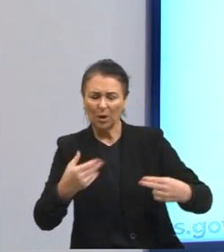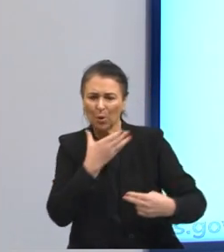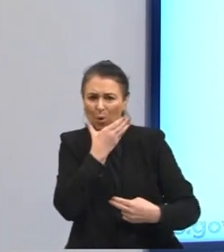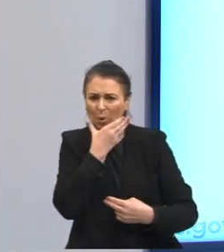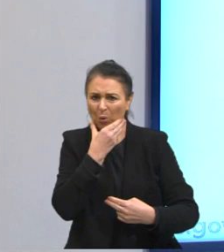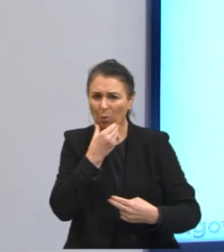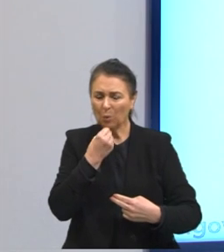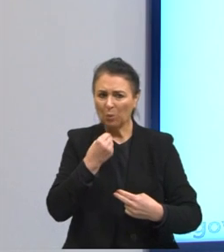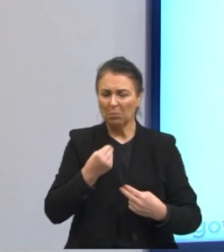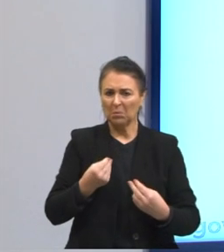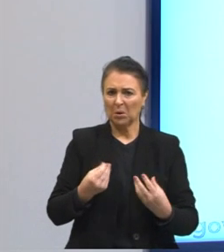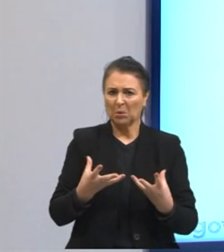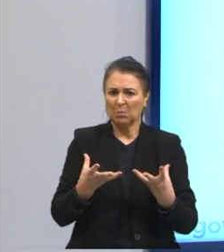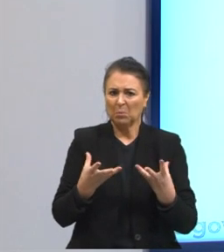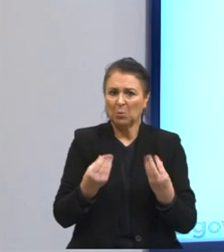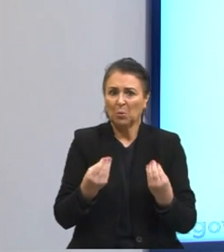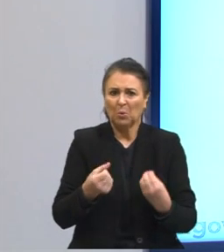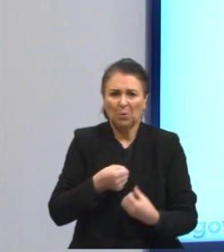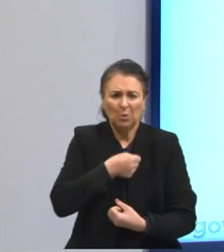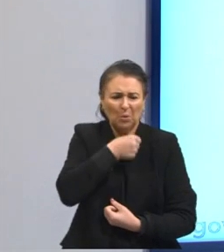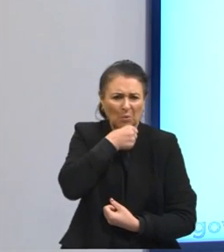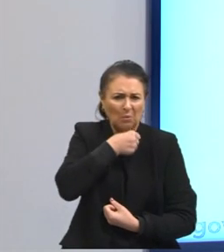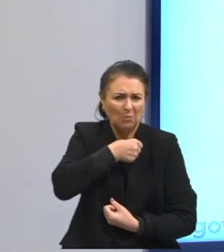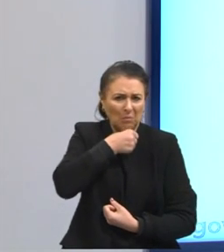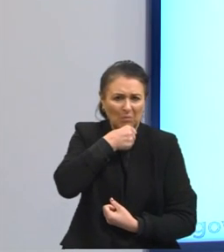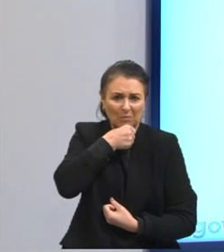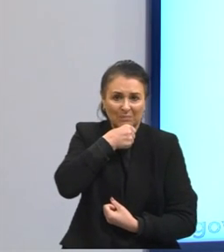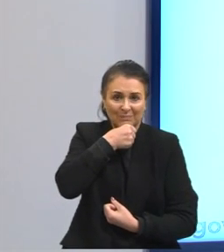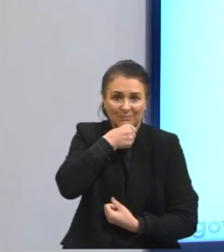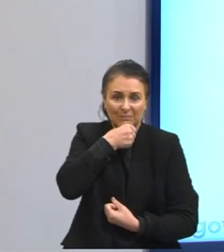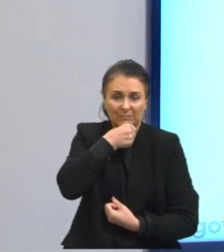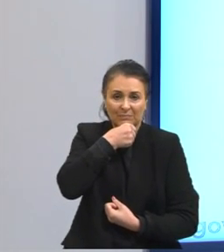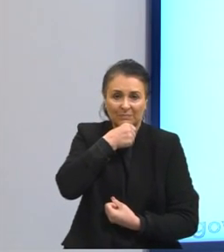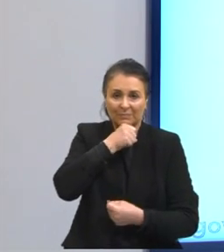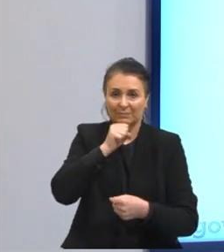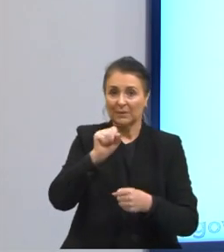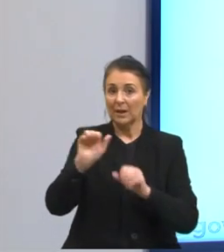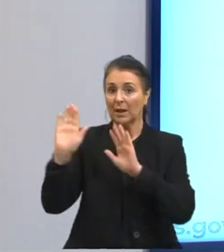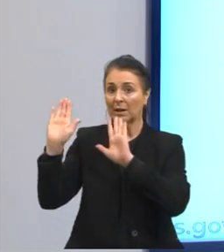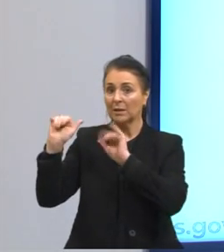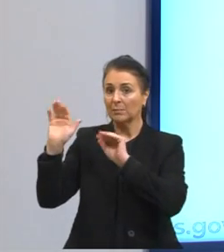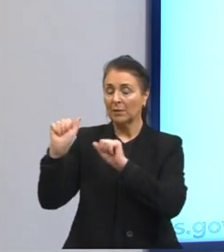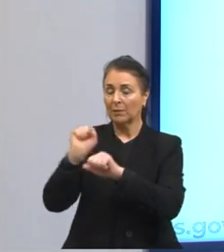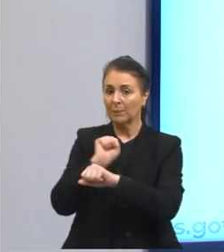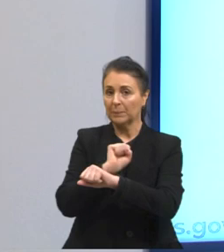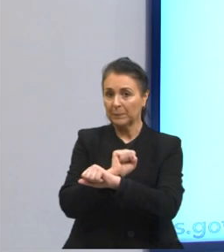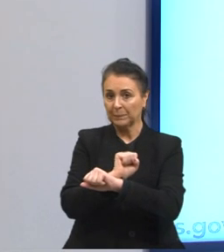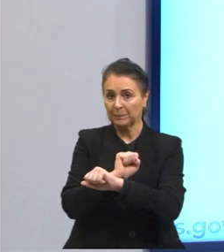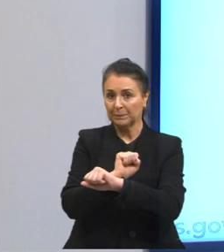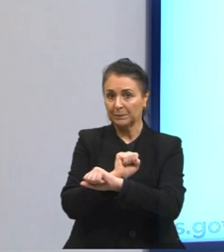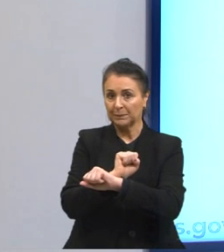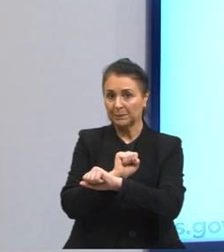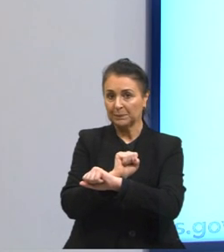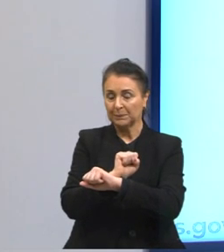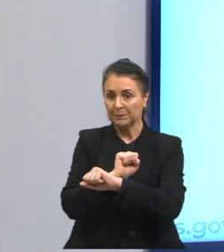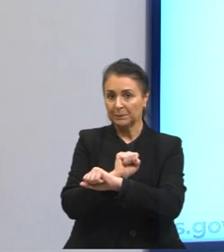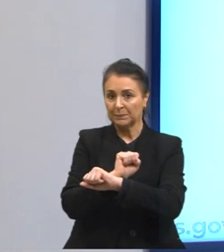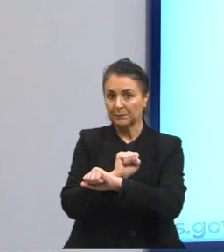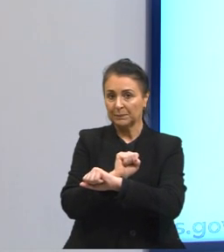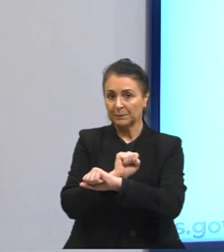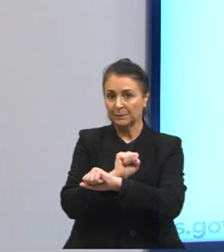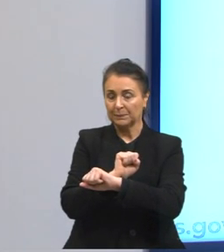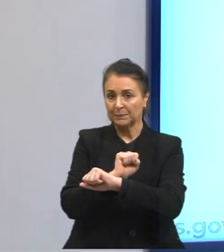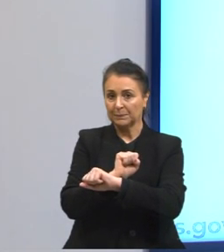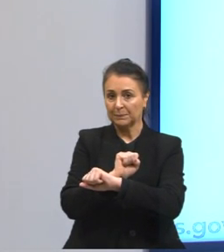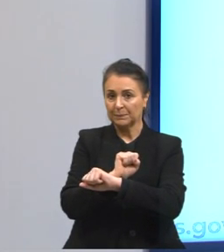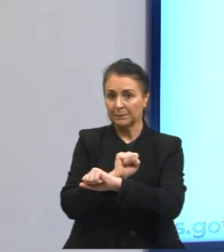muito velho. os muitos anos o haviam reduzido e pulido como as águas de uma